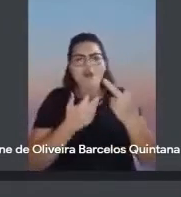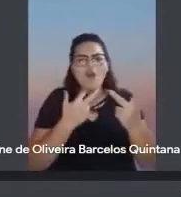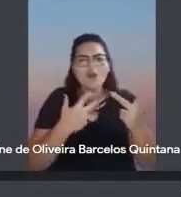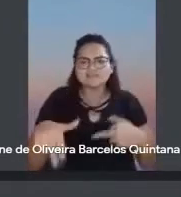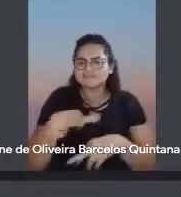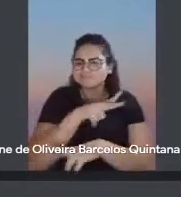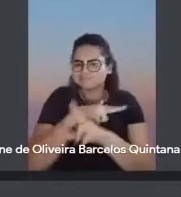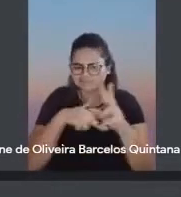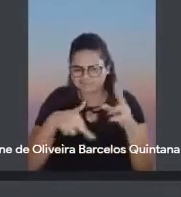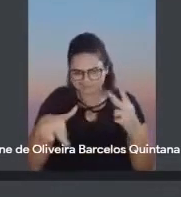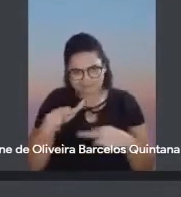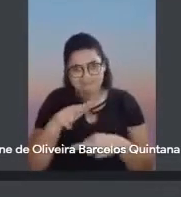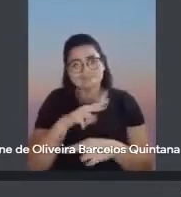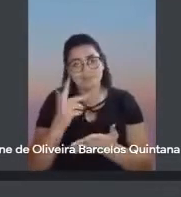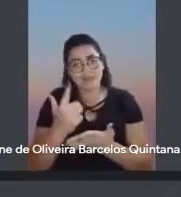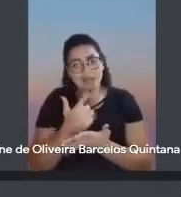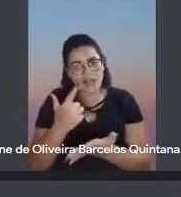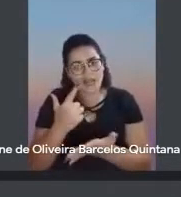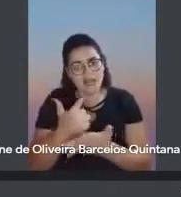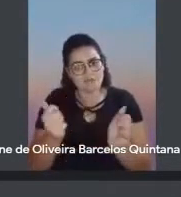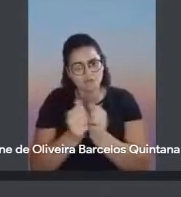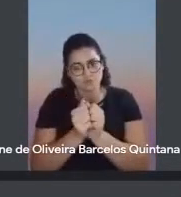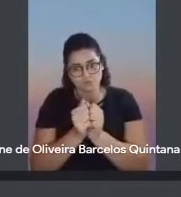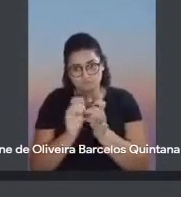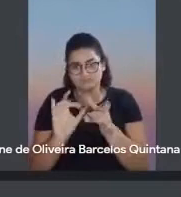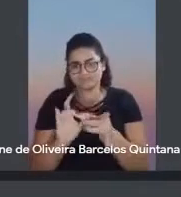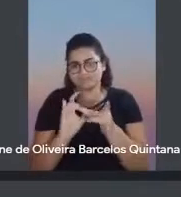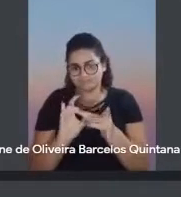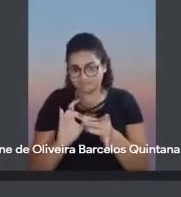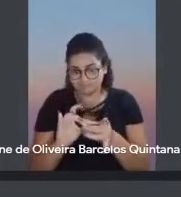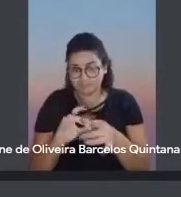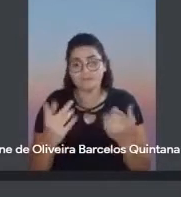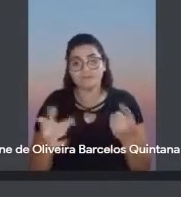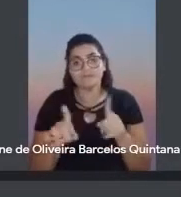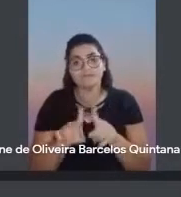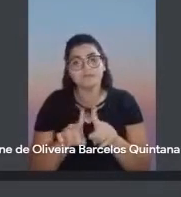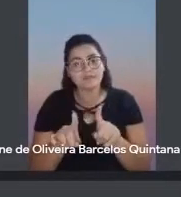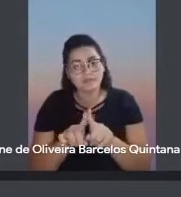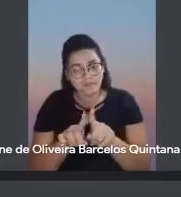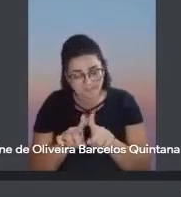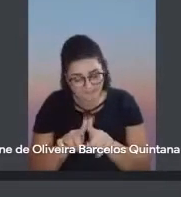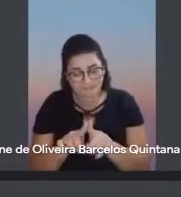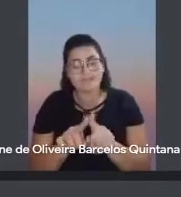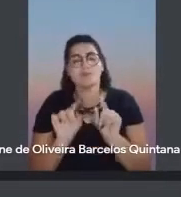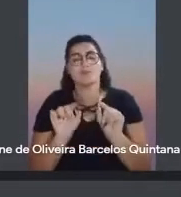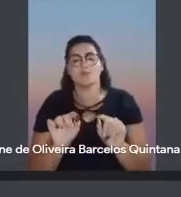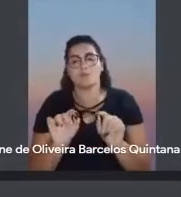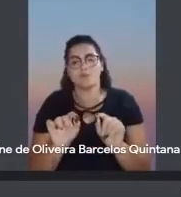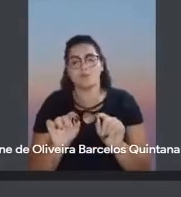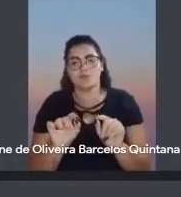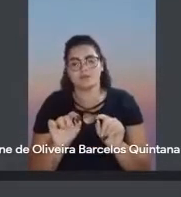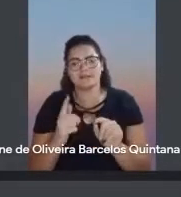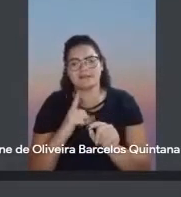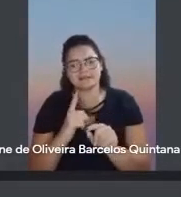ele, né? Ele é um livro coletivo, né? E, atrás de si, ele traz os traços que deixaram na